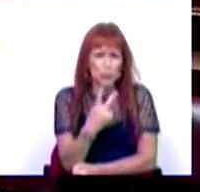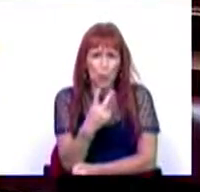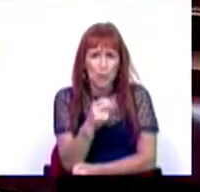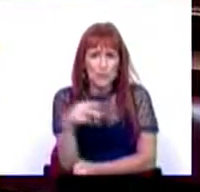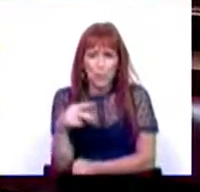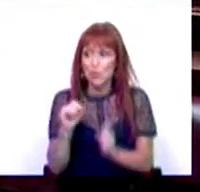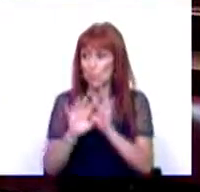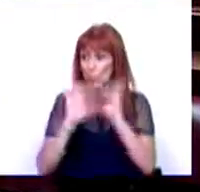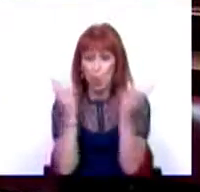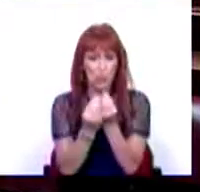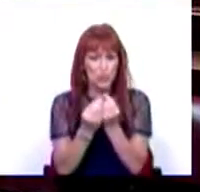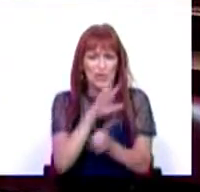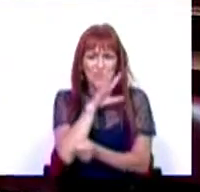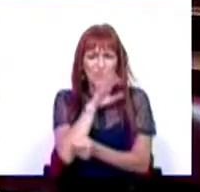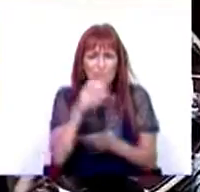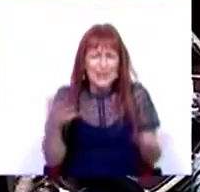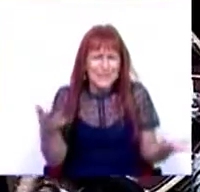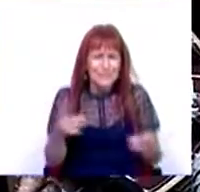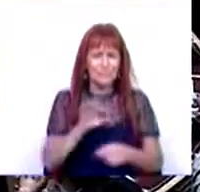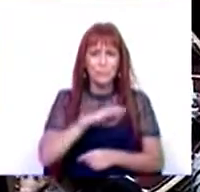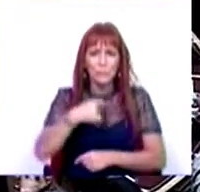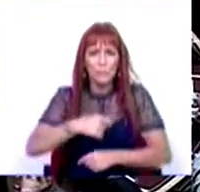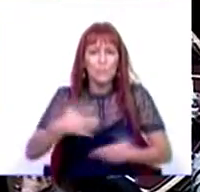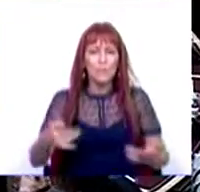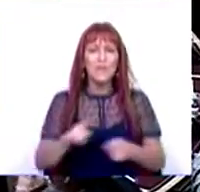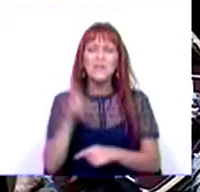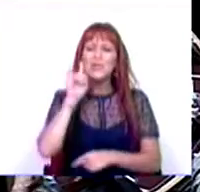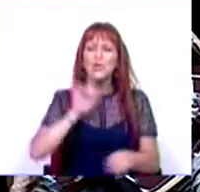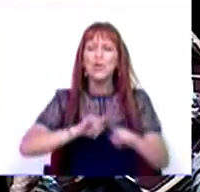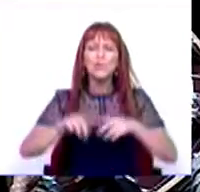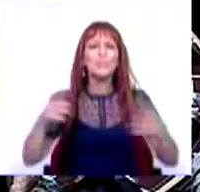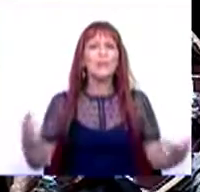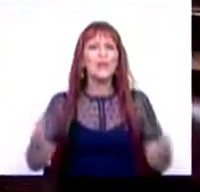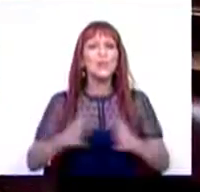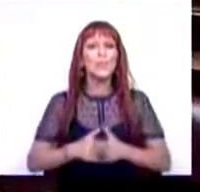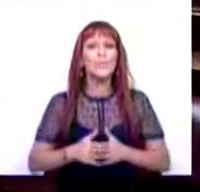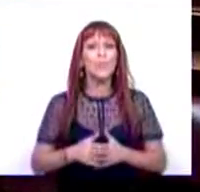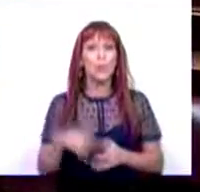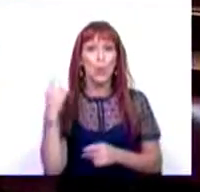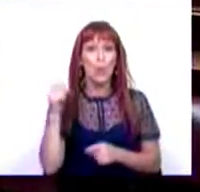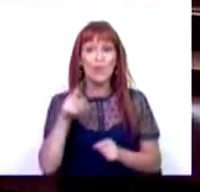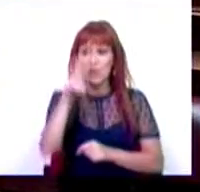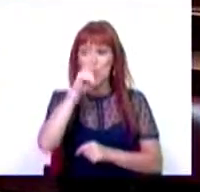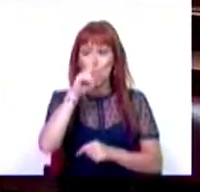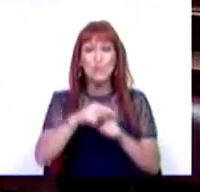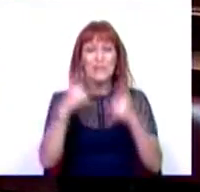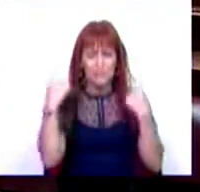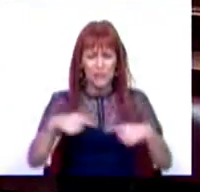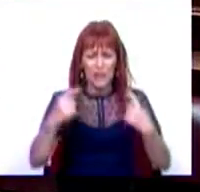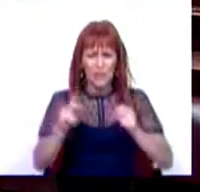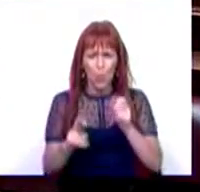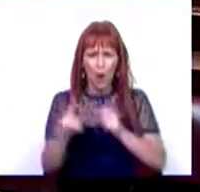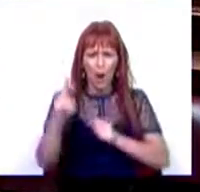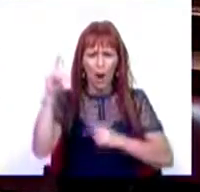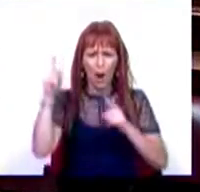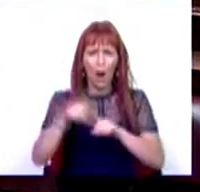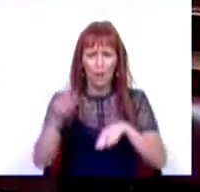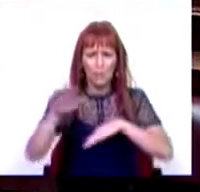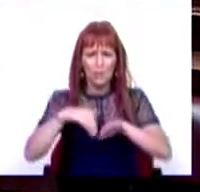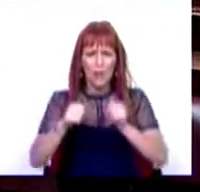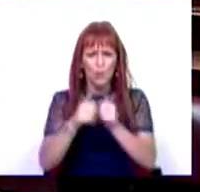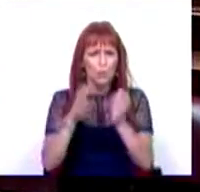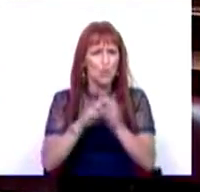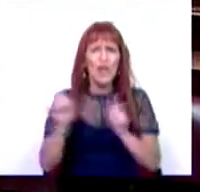para o conjunto das famílias. E, por isso, Sr. Presidente, Sras. e Srs. Deputados, o preço dos combustíveis tem, de facto, aumentado, tem no feito